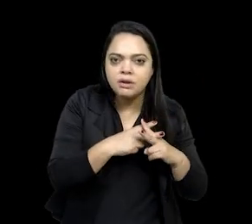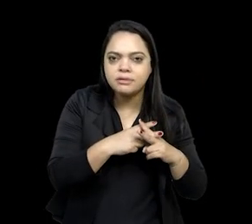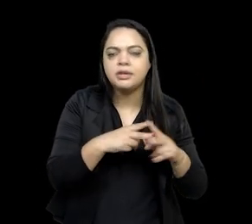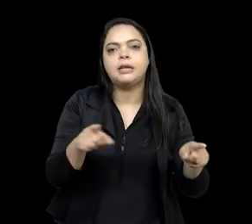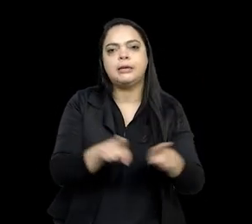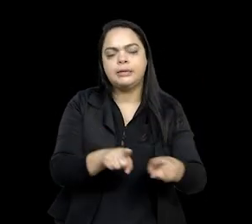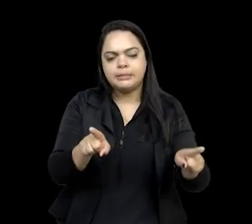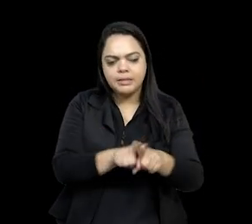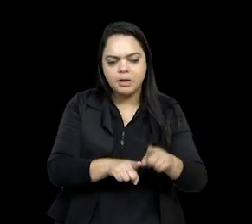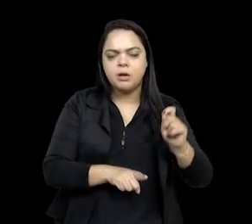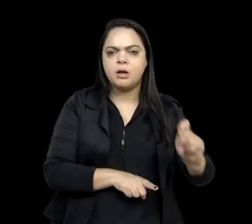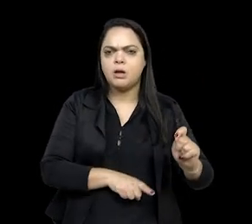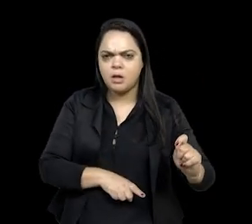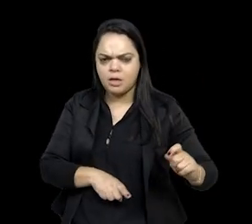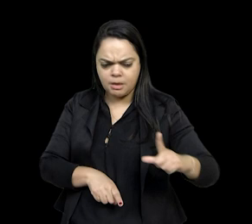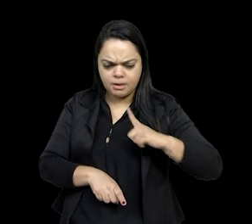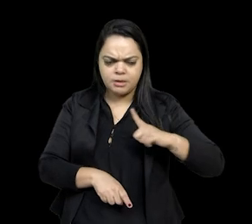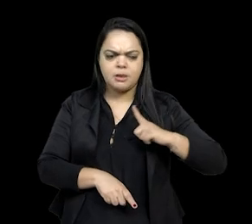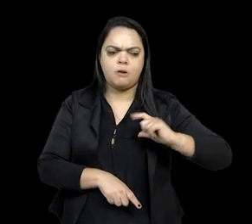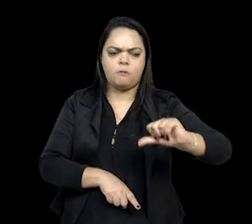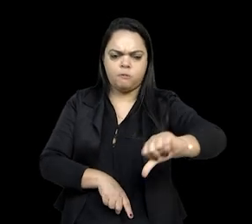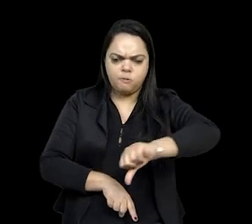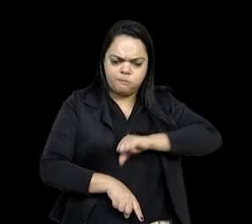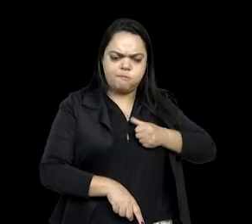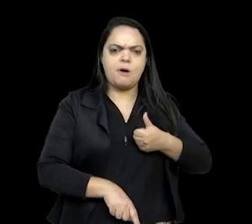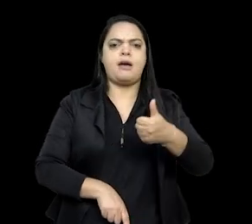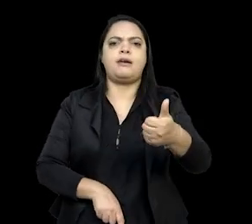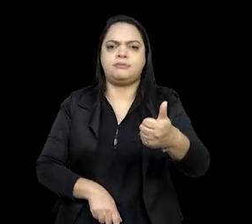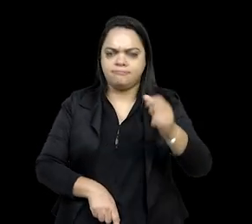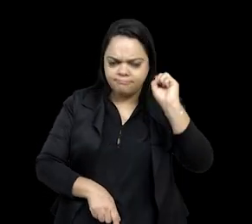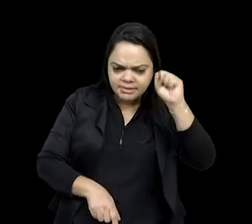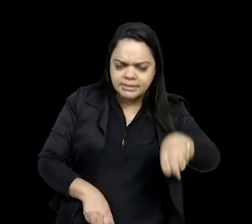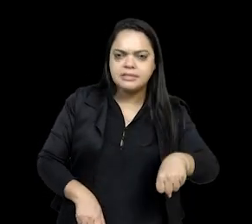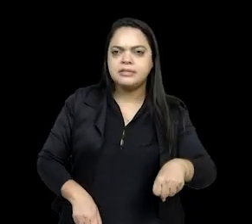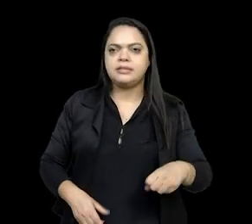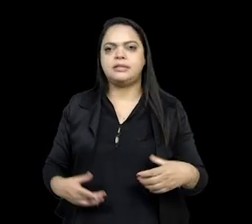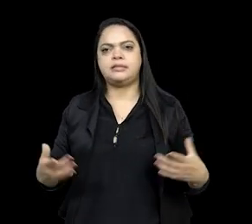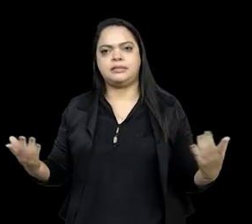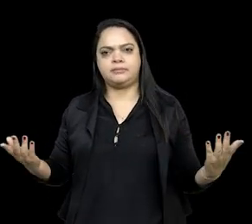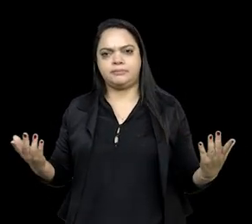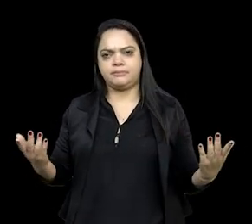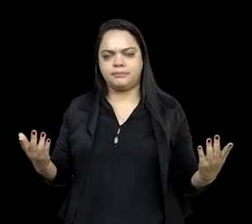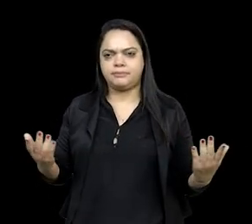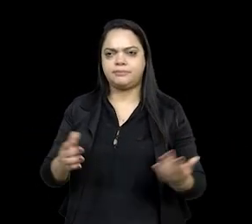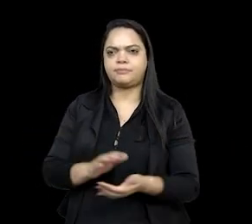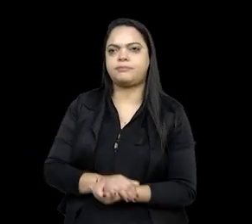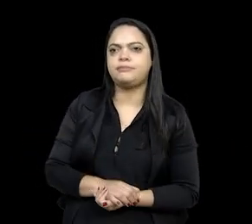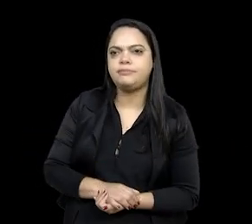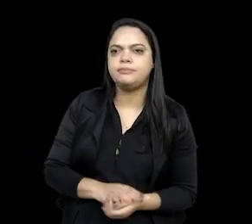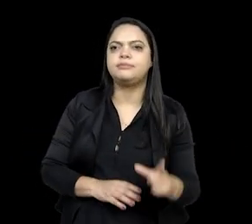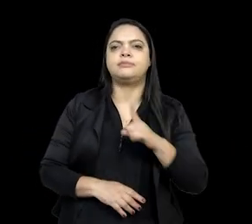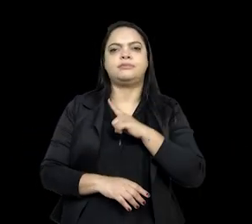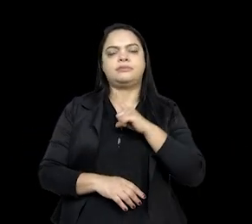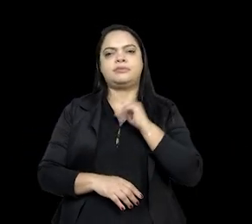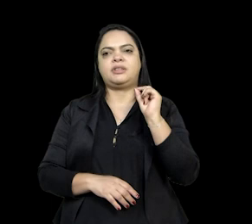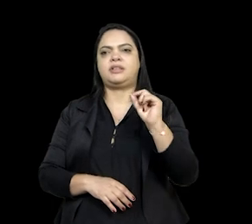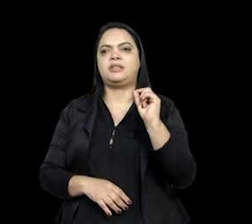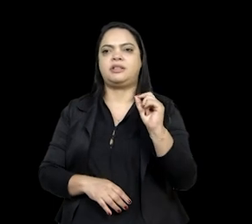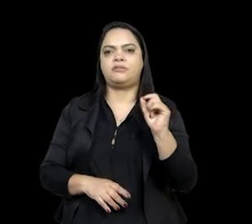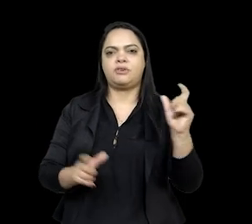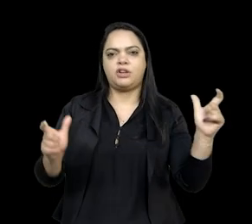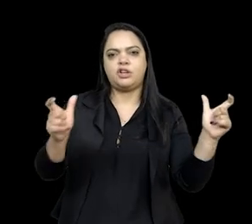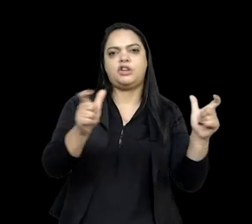apesar de tudo isso, apesar de estimativas populacionais apontarem com declínio de dois terços da